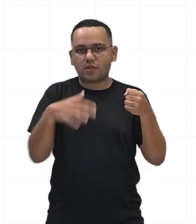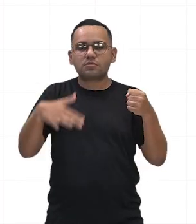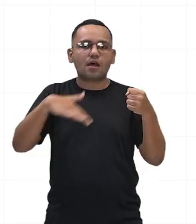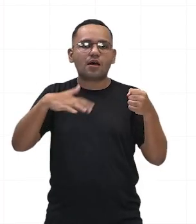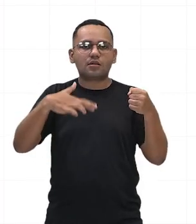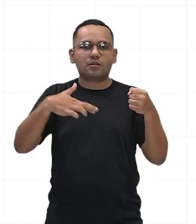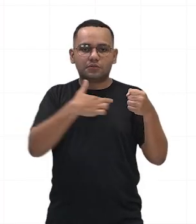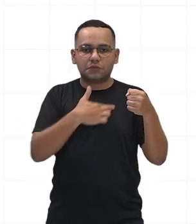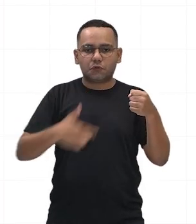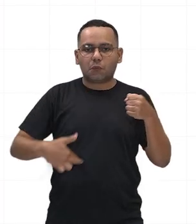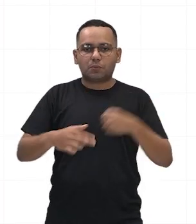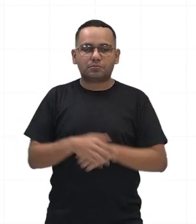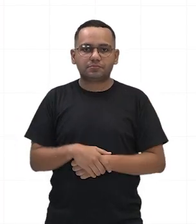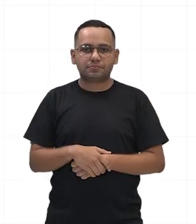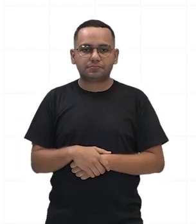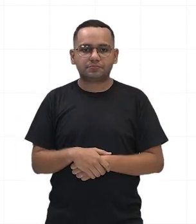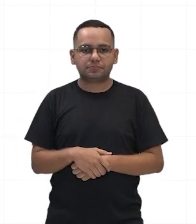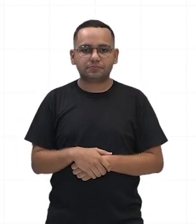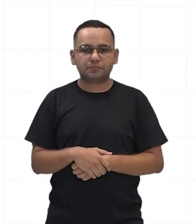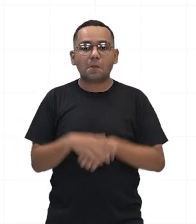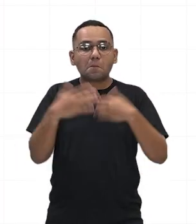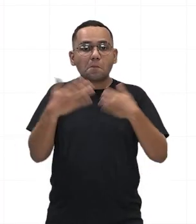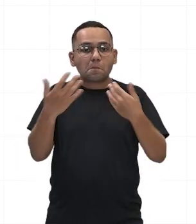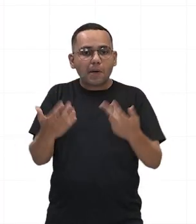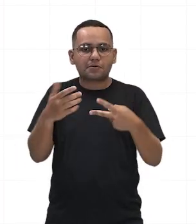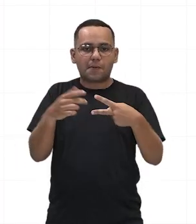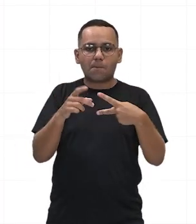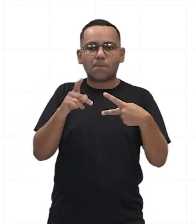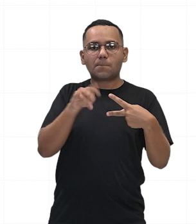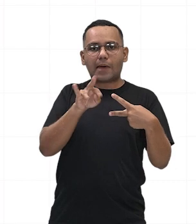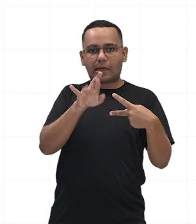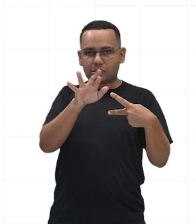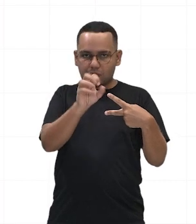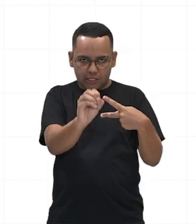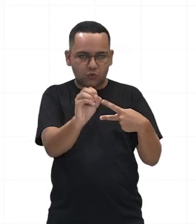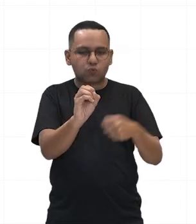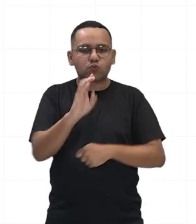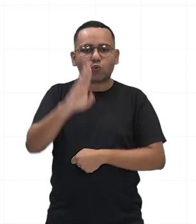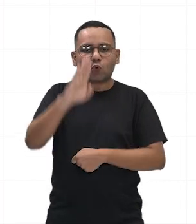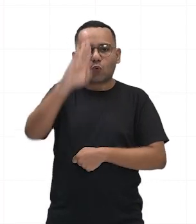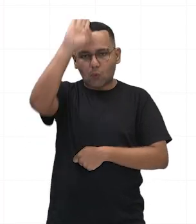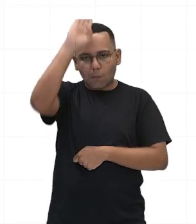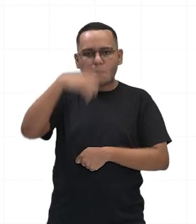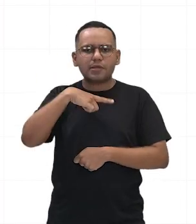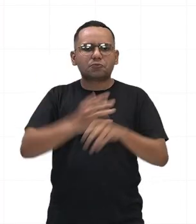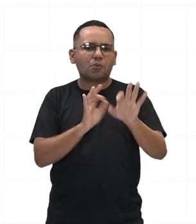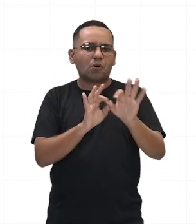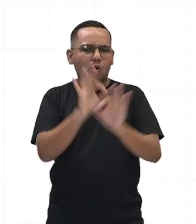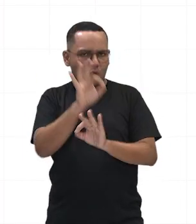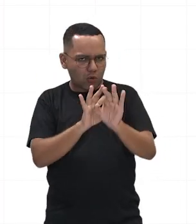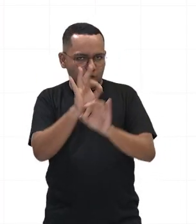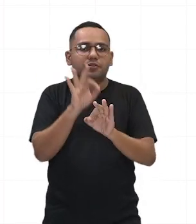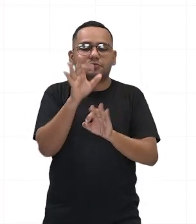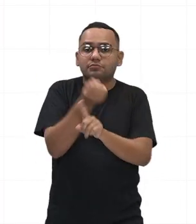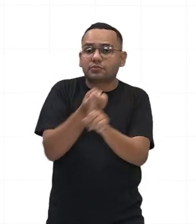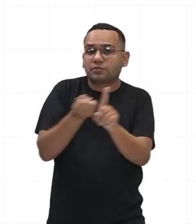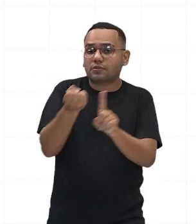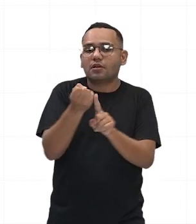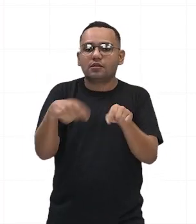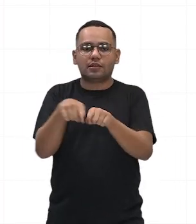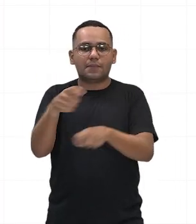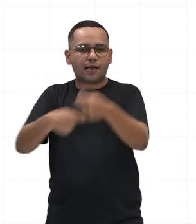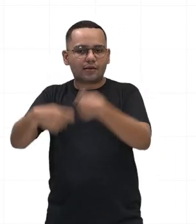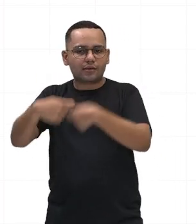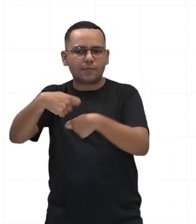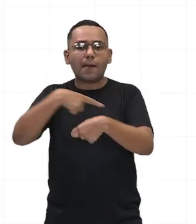romanos montaram toda uma organização social e administrativa para exercer